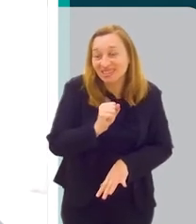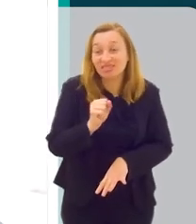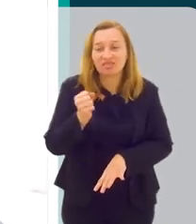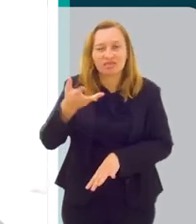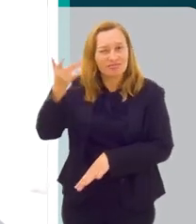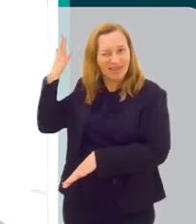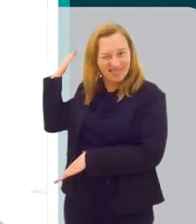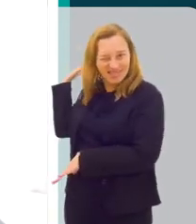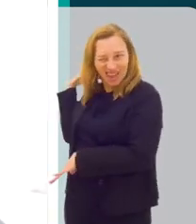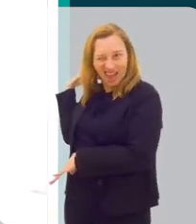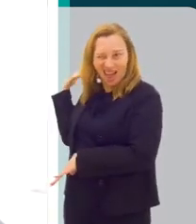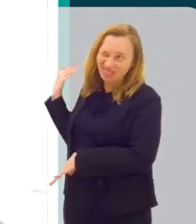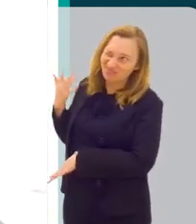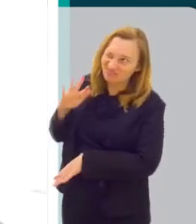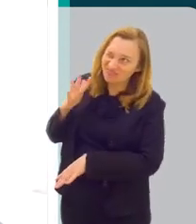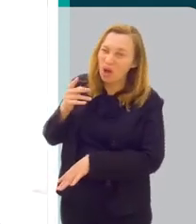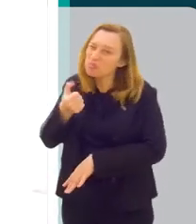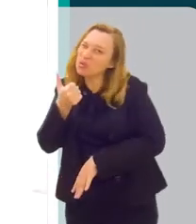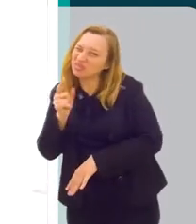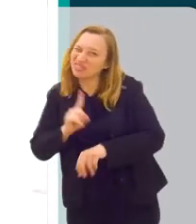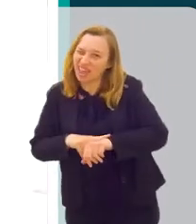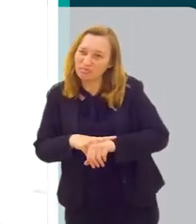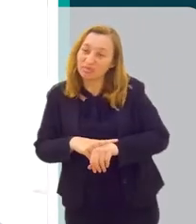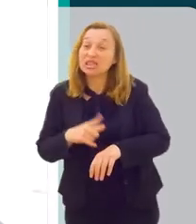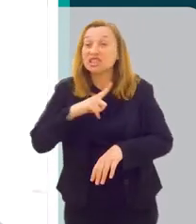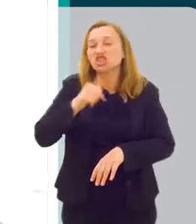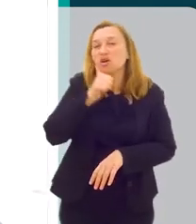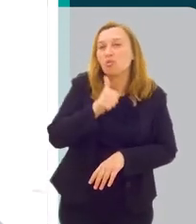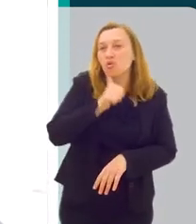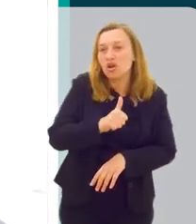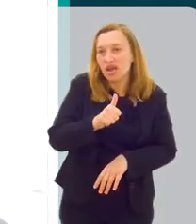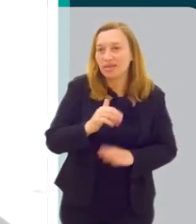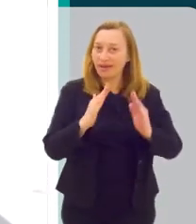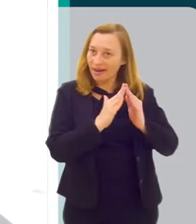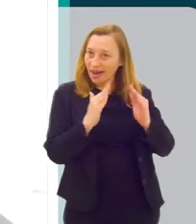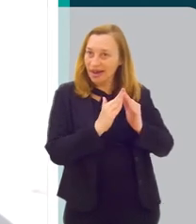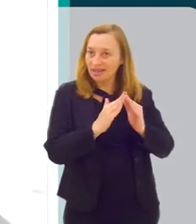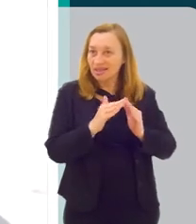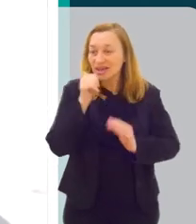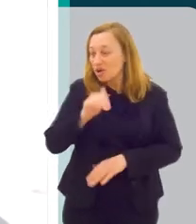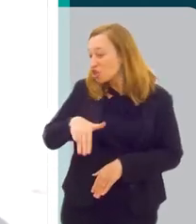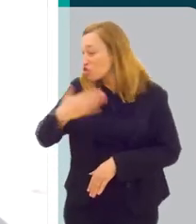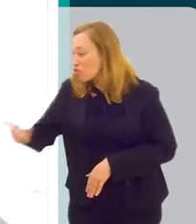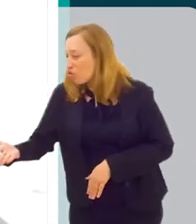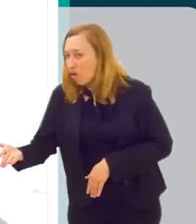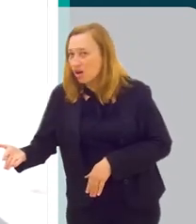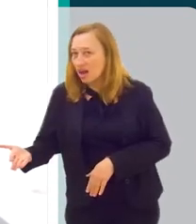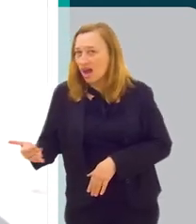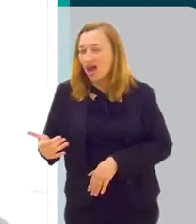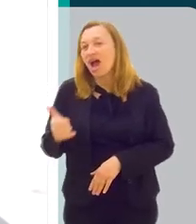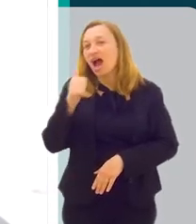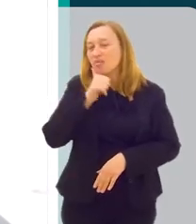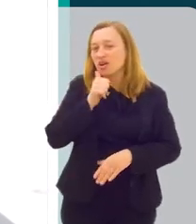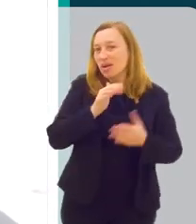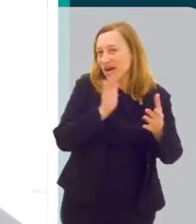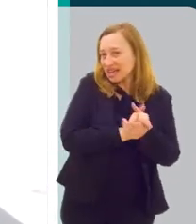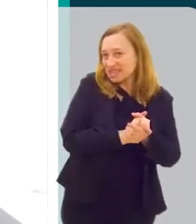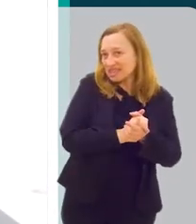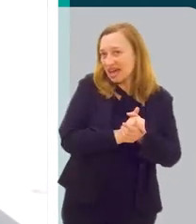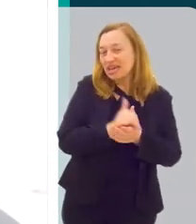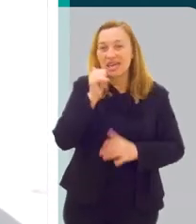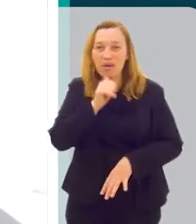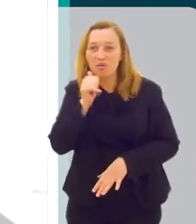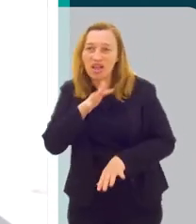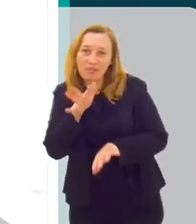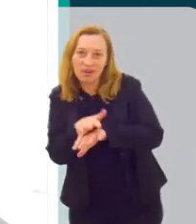velhas. Antigamente, antigamente não, até pouco tempo, tinha a mulher da casa e a mulher de fora, né? A mulher